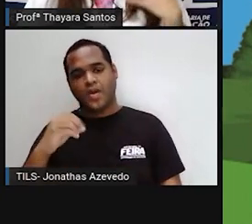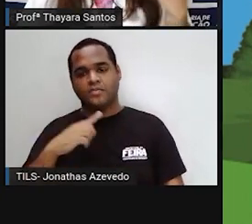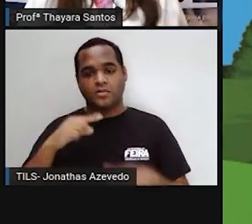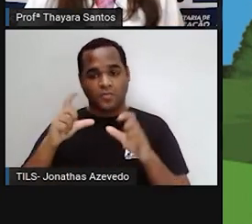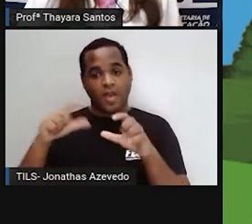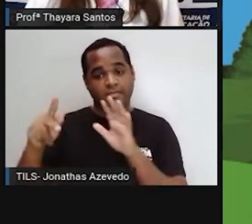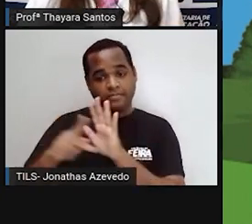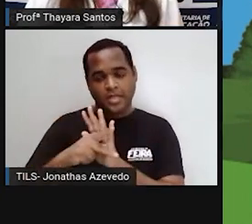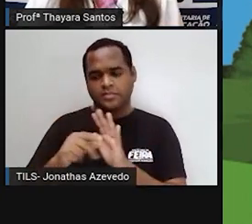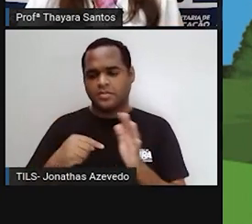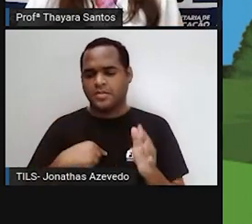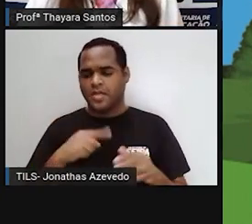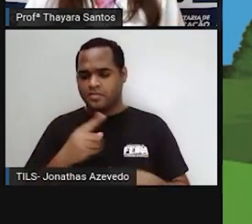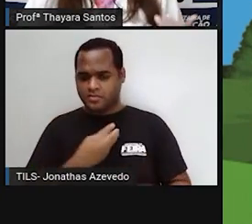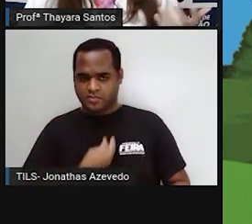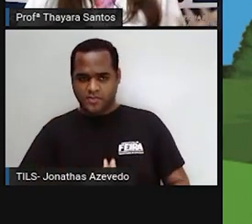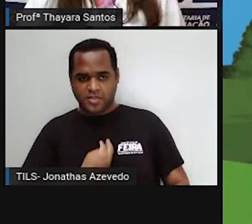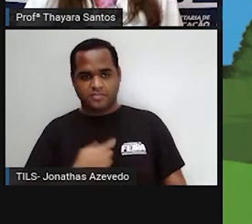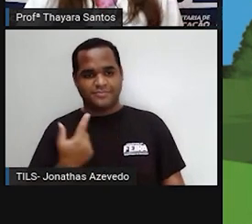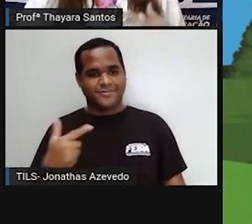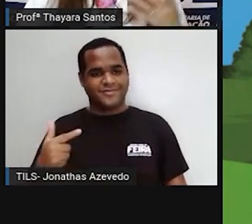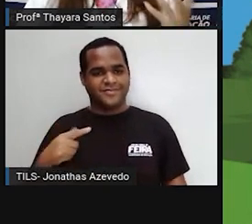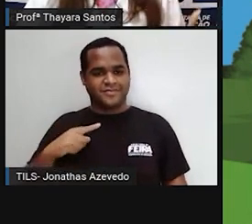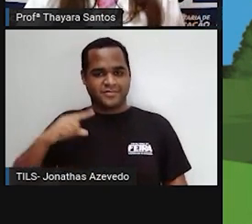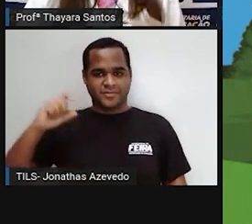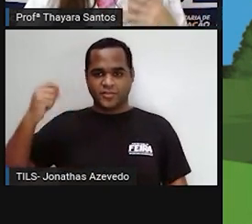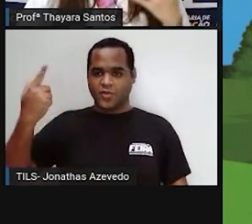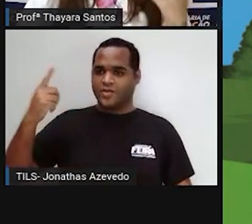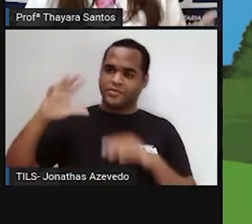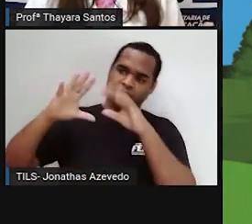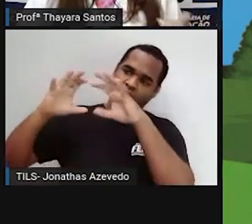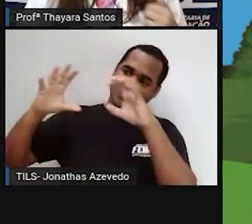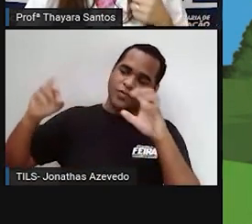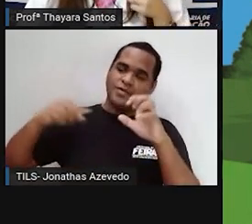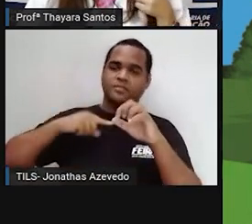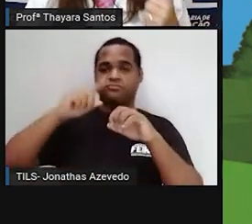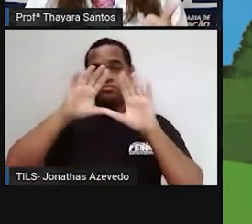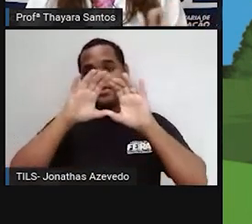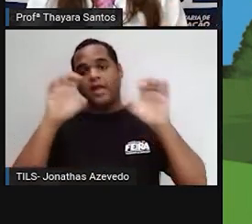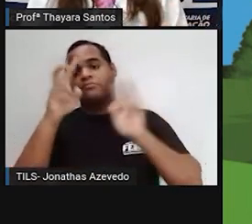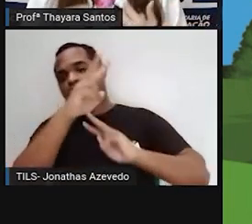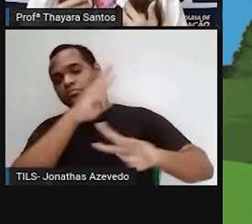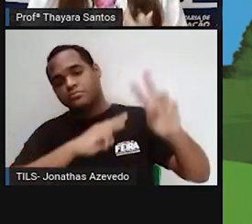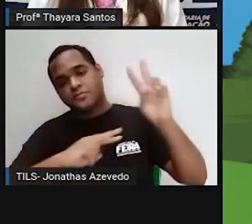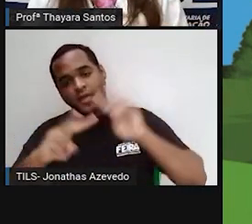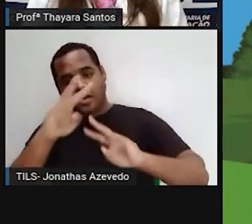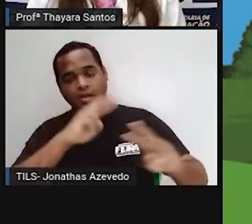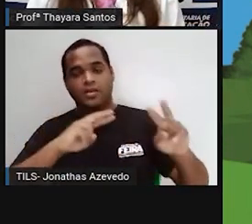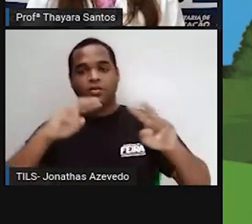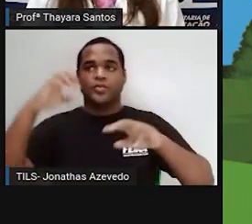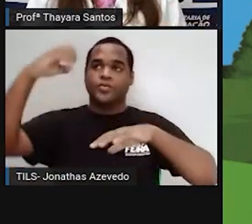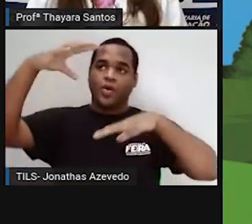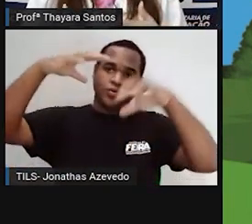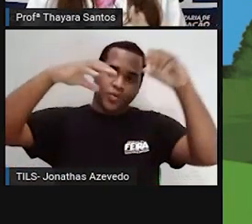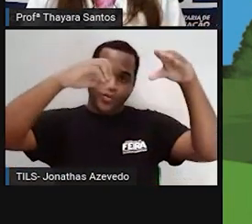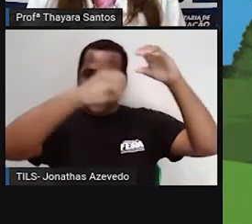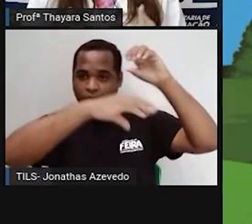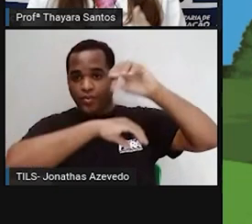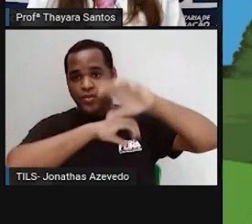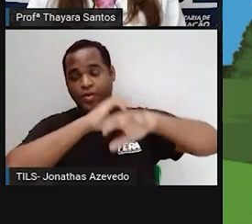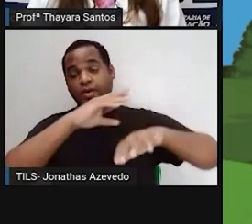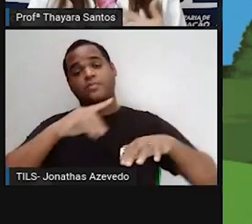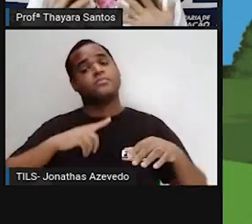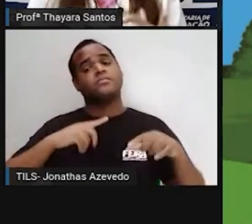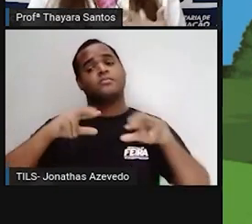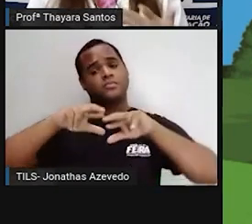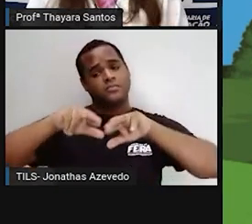ambiente, mas ela não é um ser vivo. O sol, as nuvens, o céu, o vento, a luminosidade, tudo isso